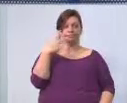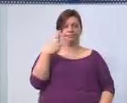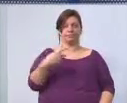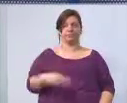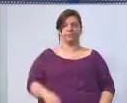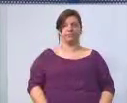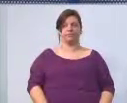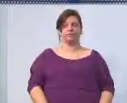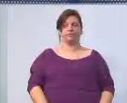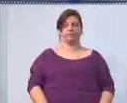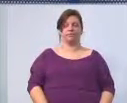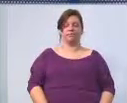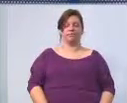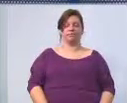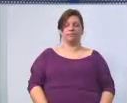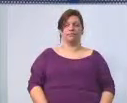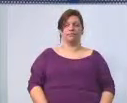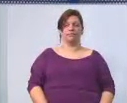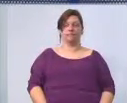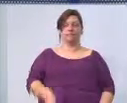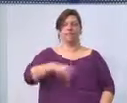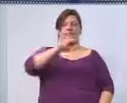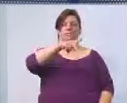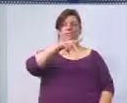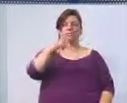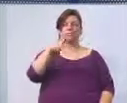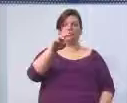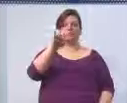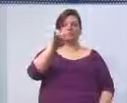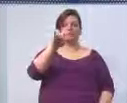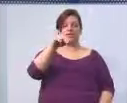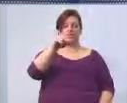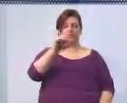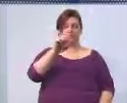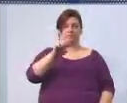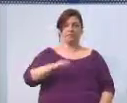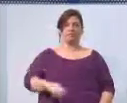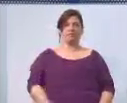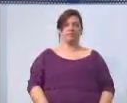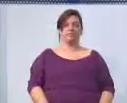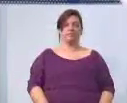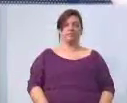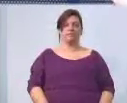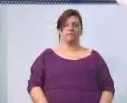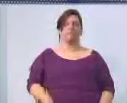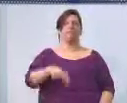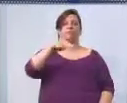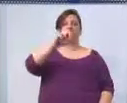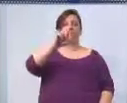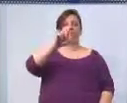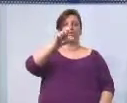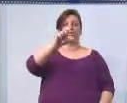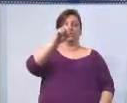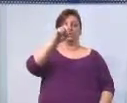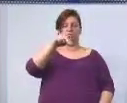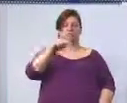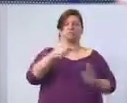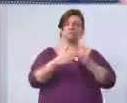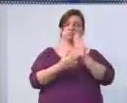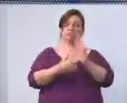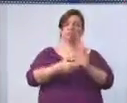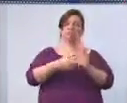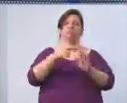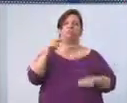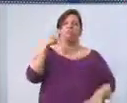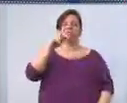representando a vereadora professora Eneide, Nelson Américo, representando o vereador Gileno,